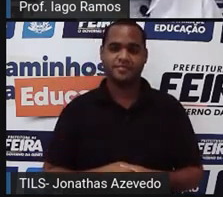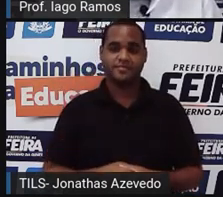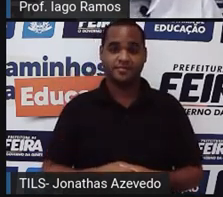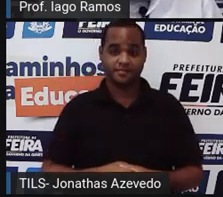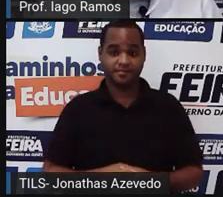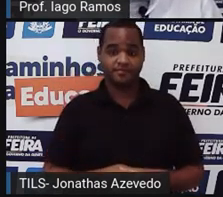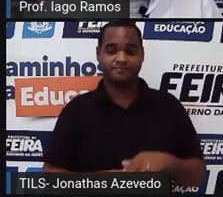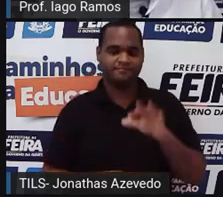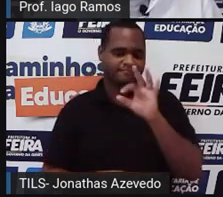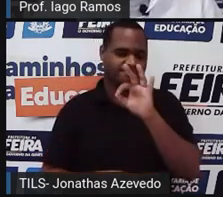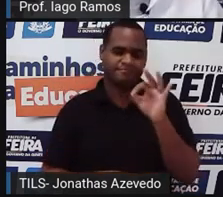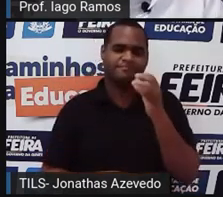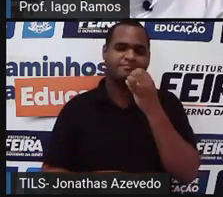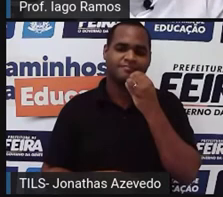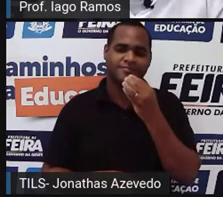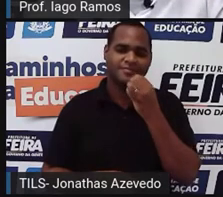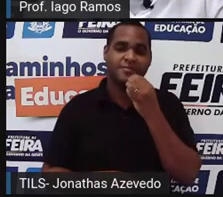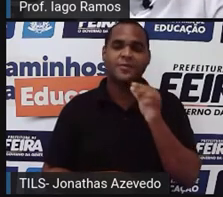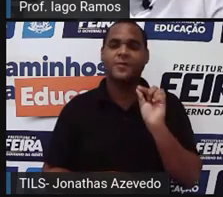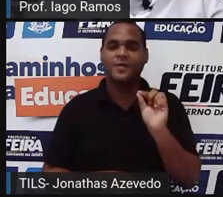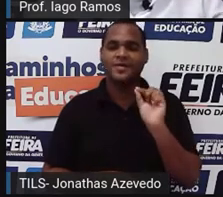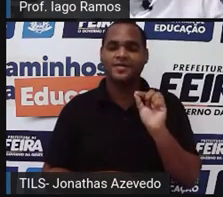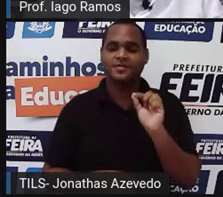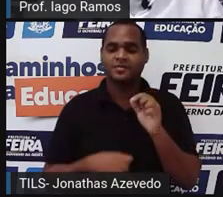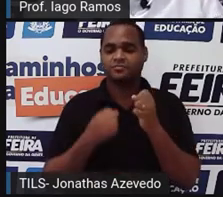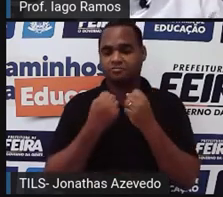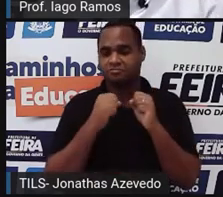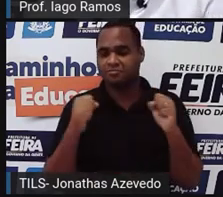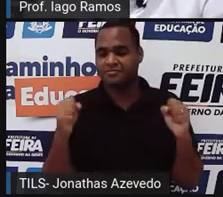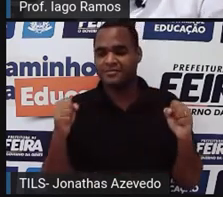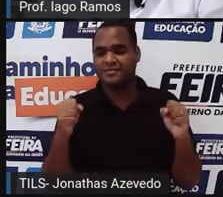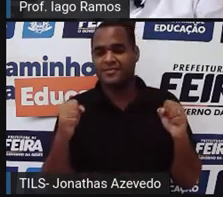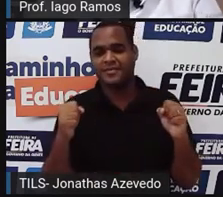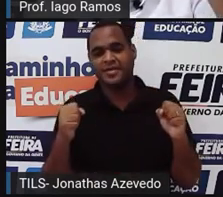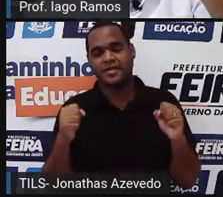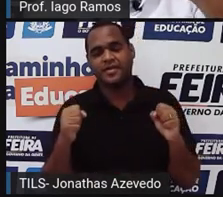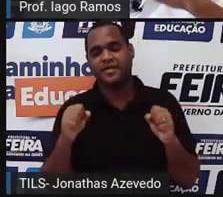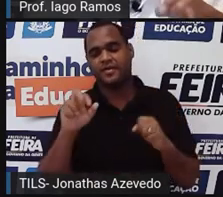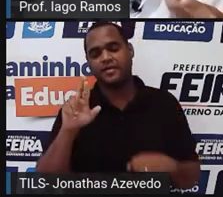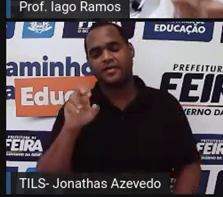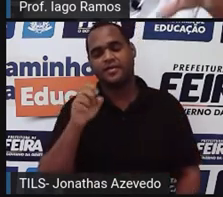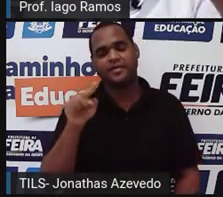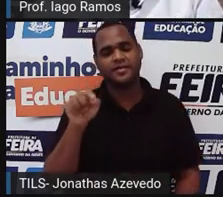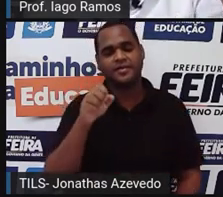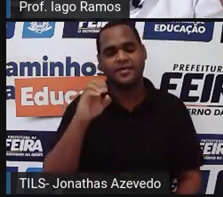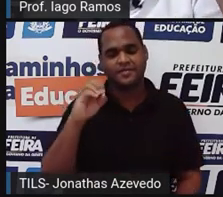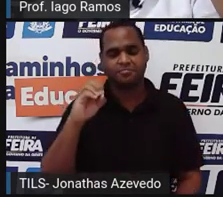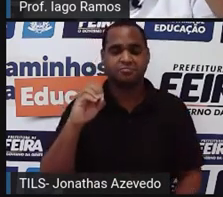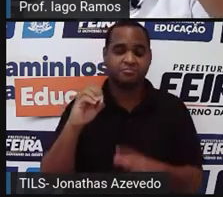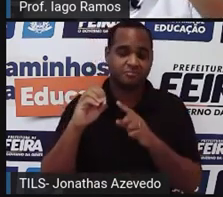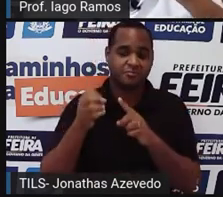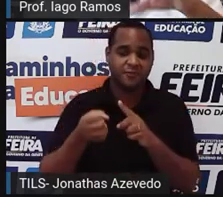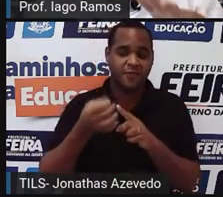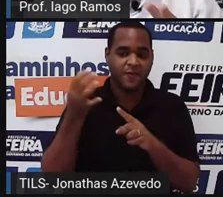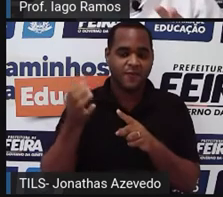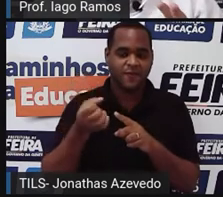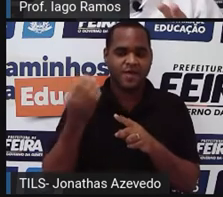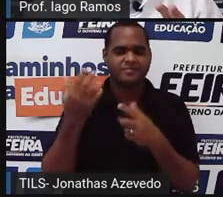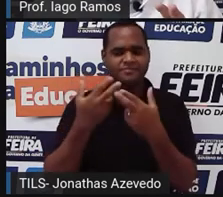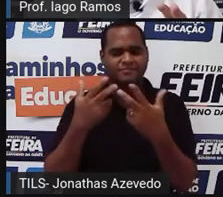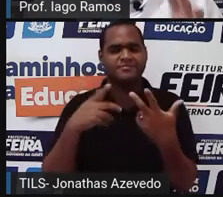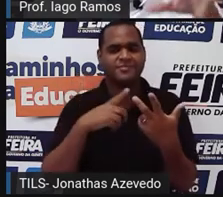massa. Só que aí, ó, grandeza, razão, essas notações,